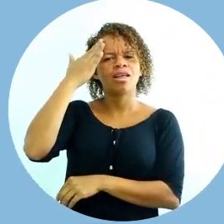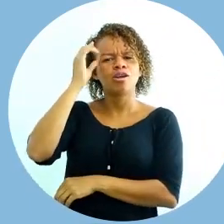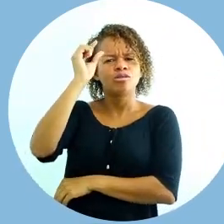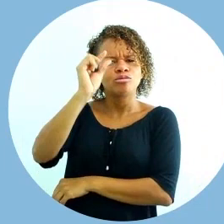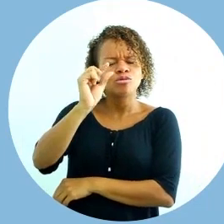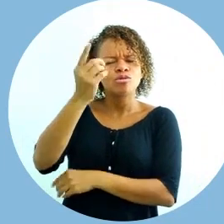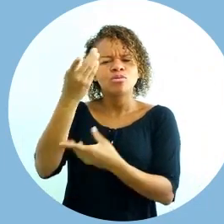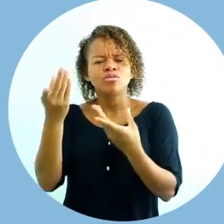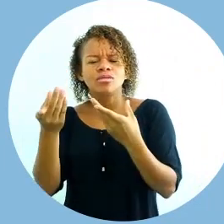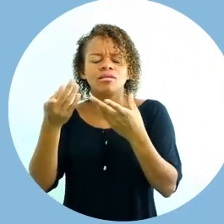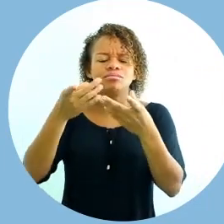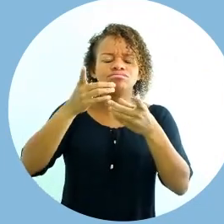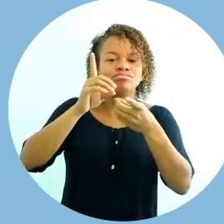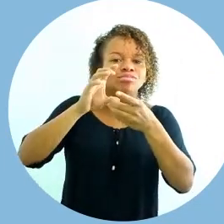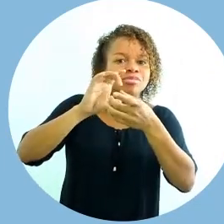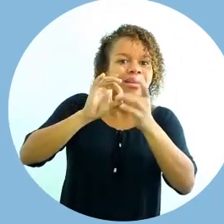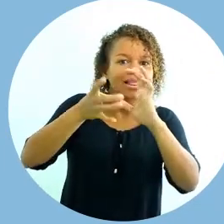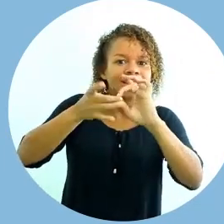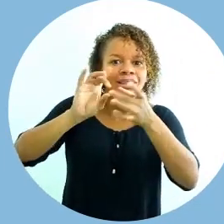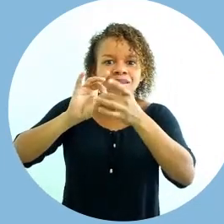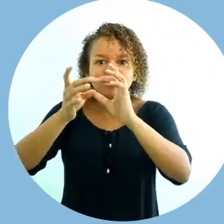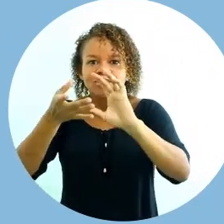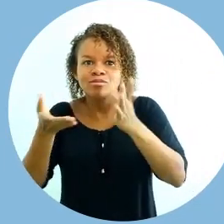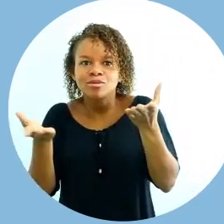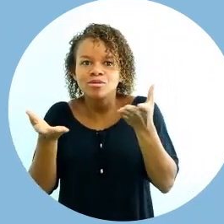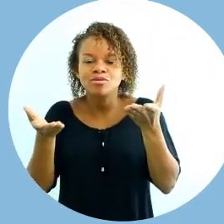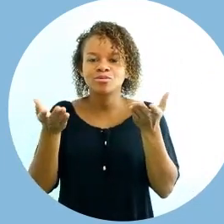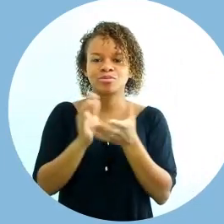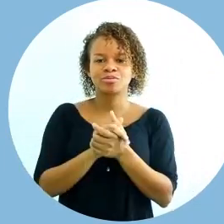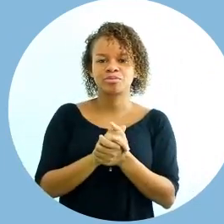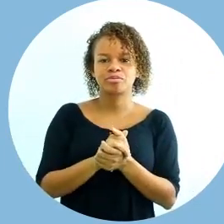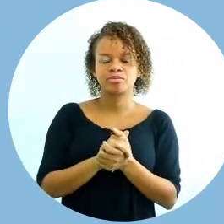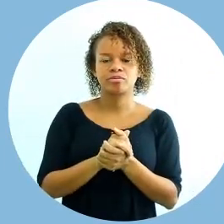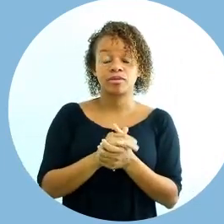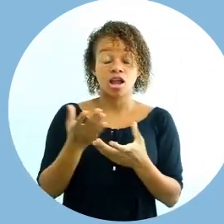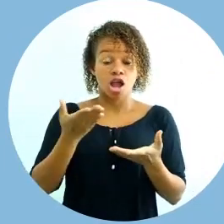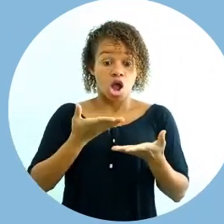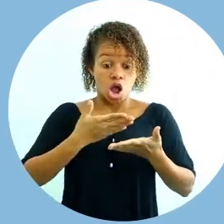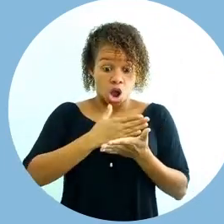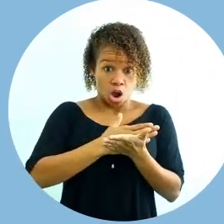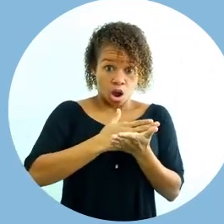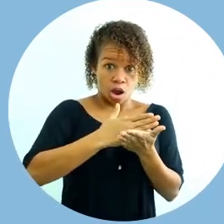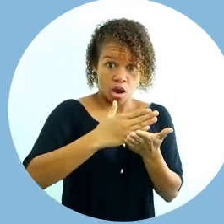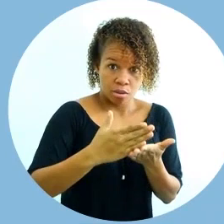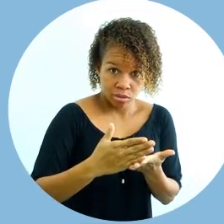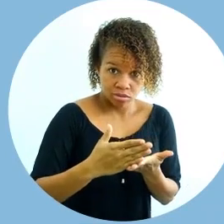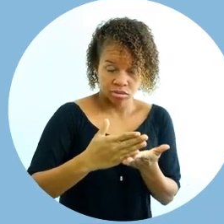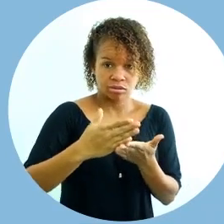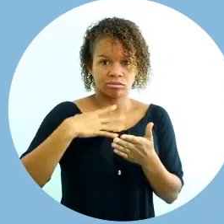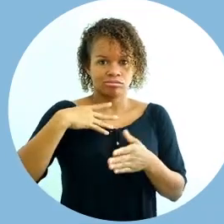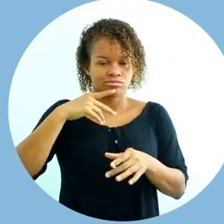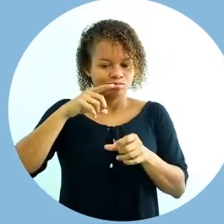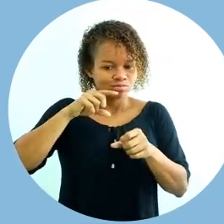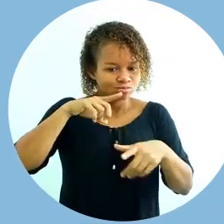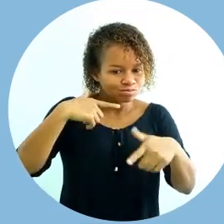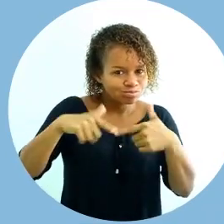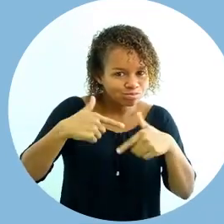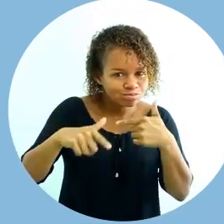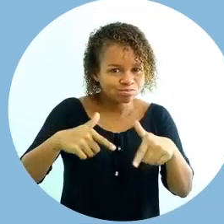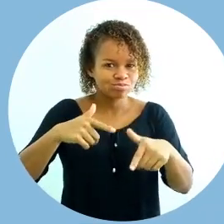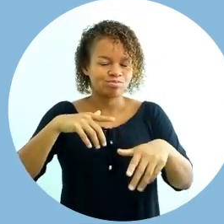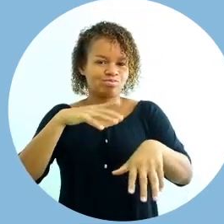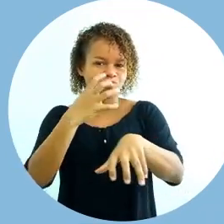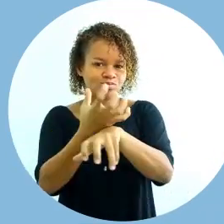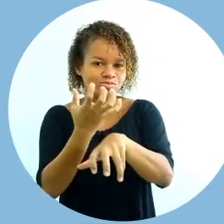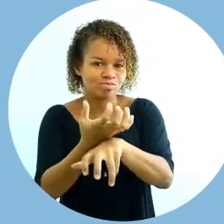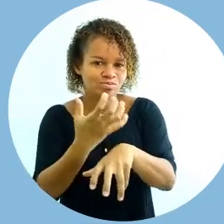um pouco como será a dinâmica adotada na disciplina. Desde que comecei a vida acadêmica, me dediquei muito